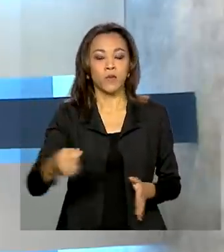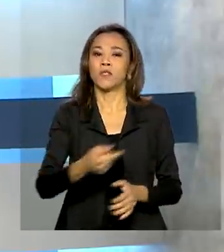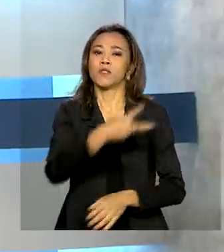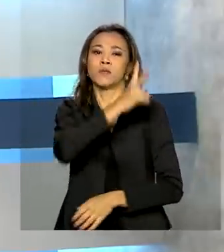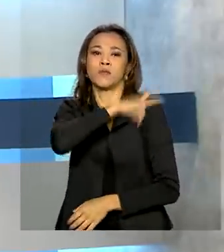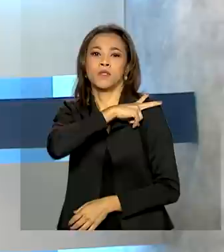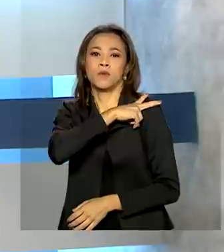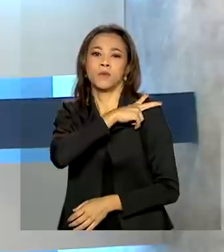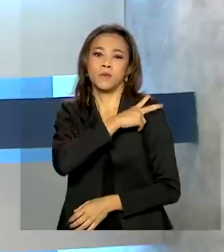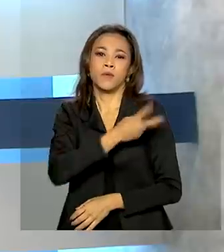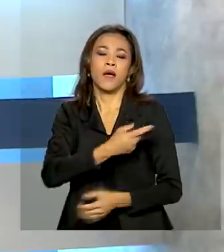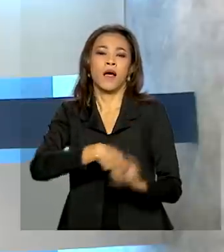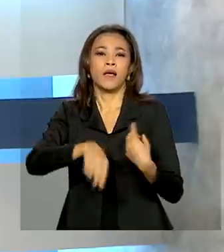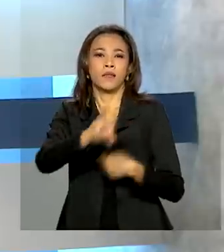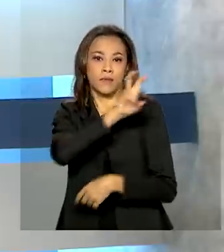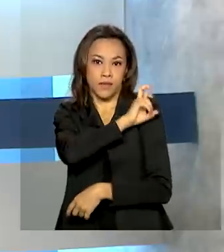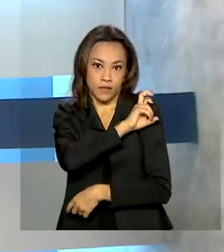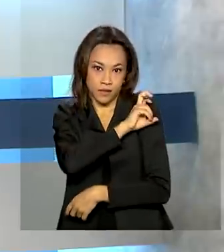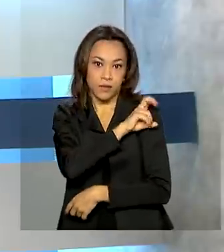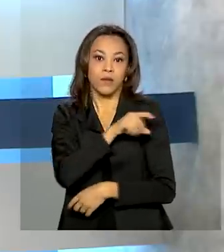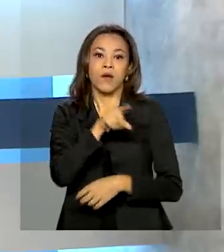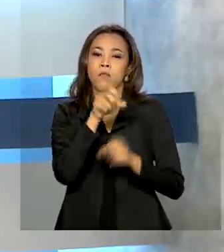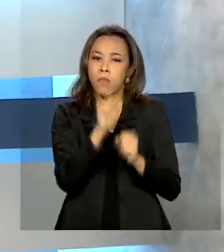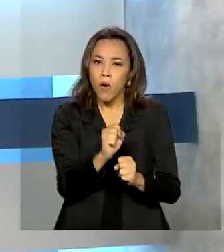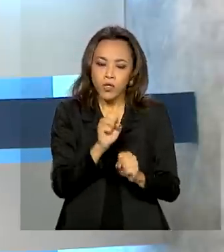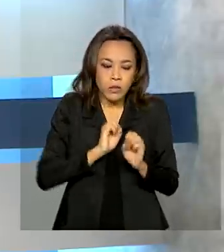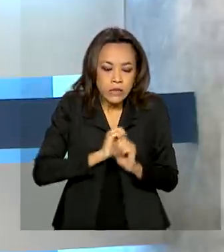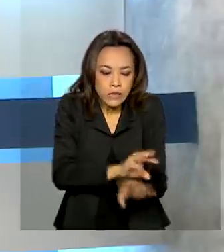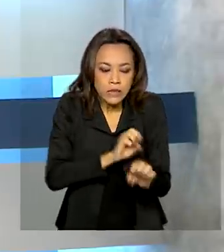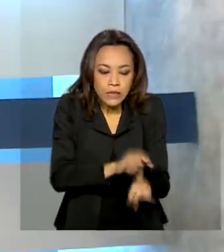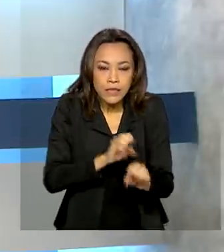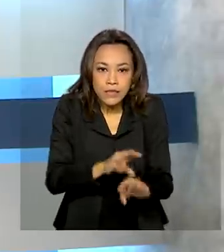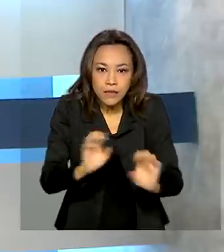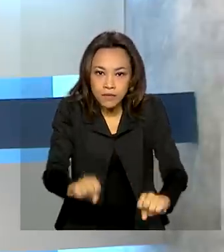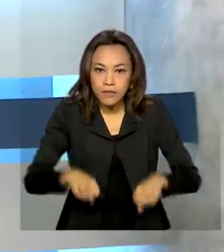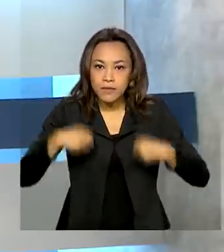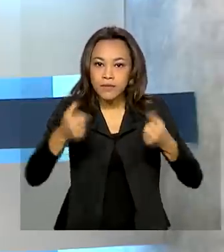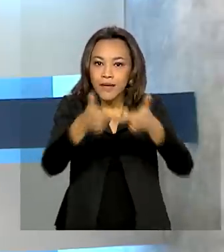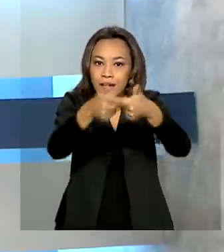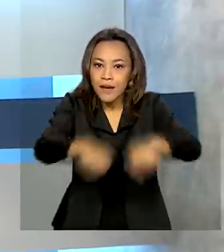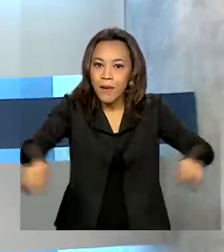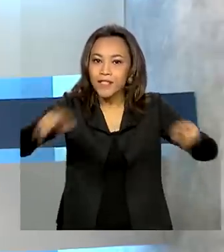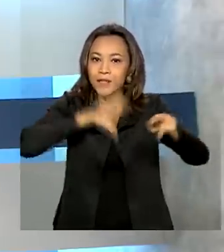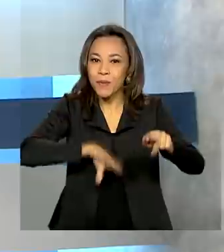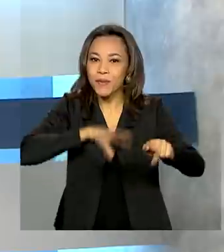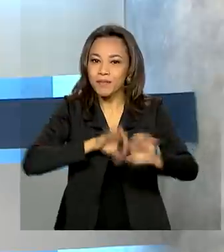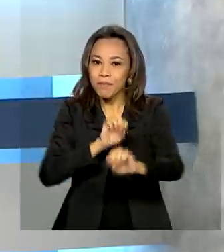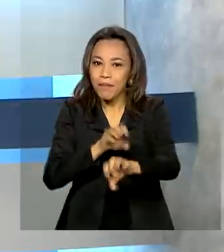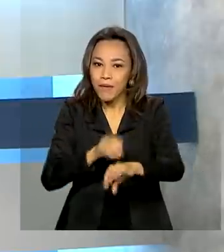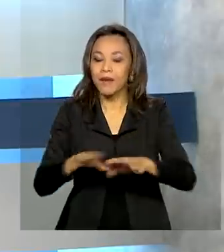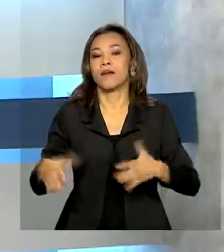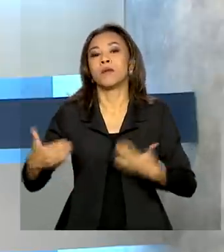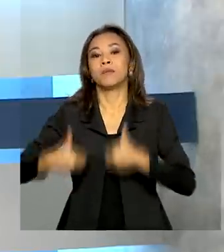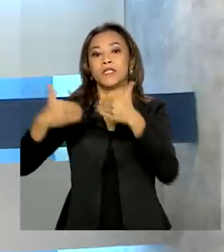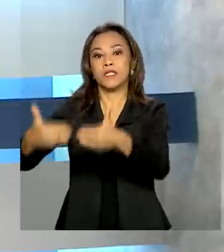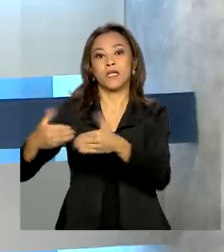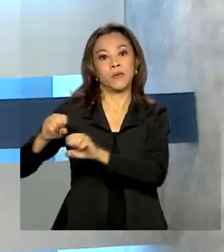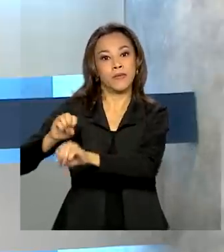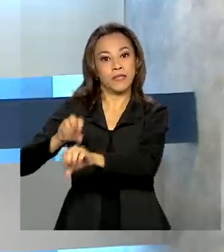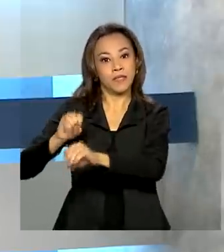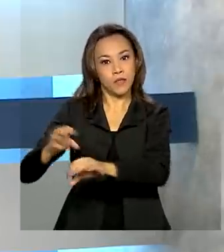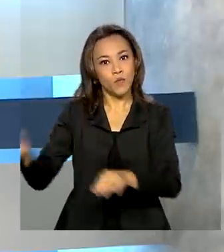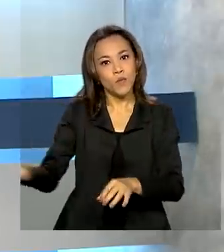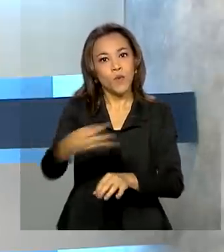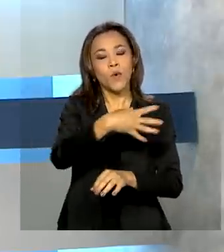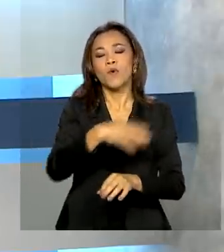ano do ensino fundamental poderão reforçar os conhecimentos em gramática. O Ministério da Educação lançou um novo curso